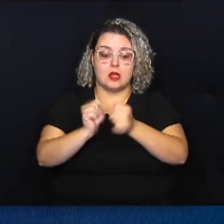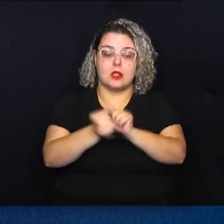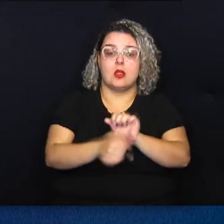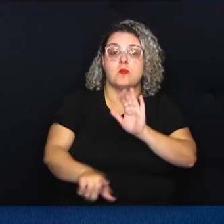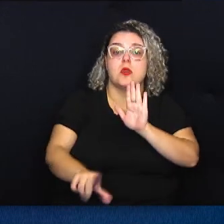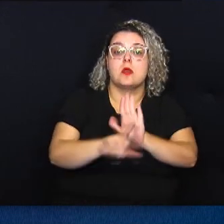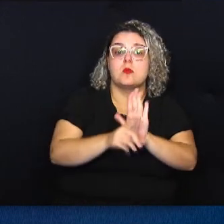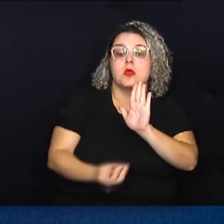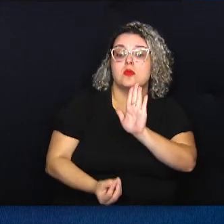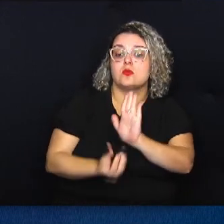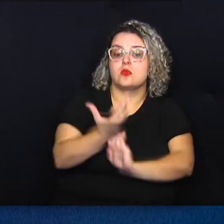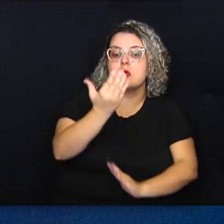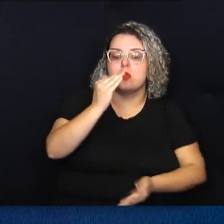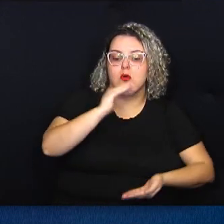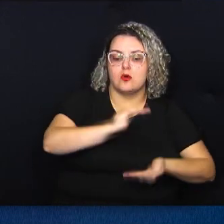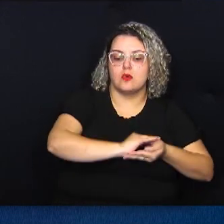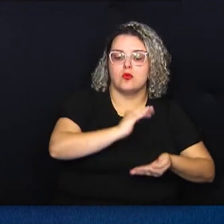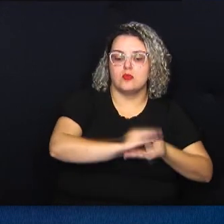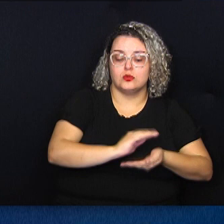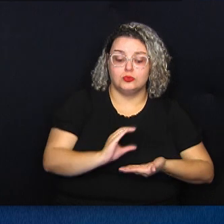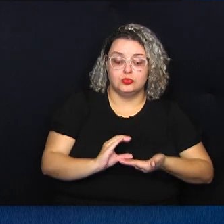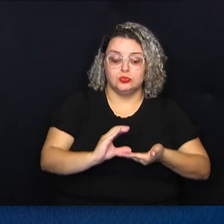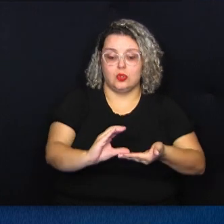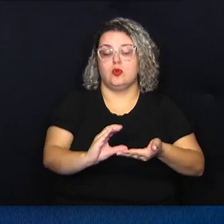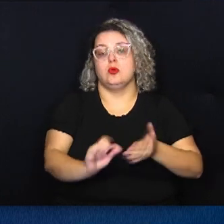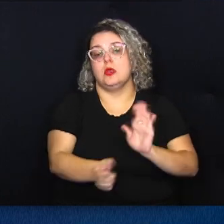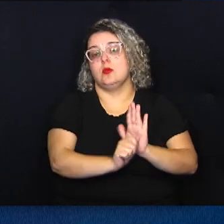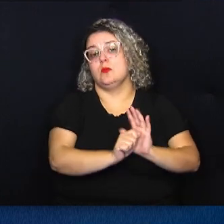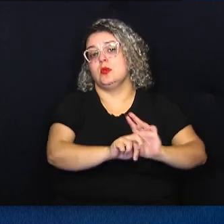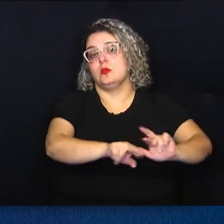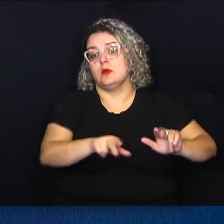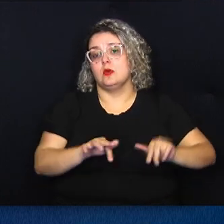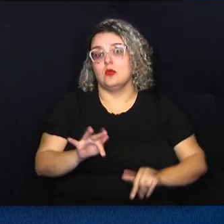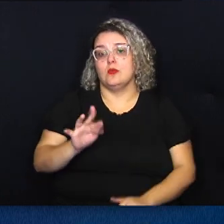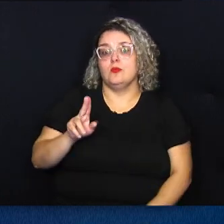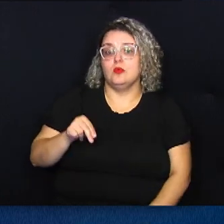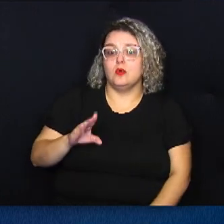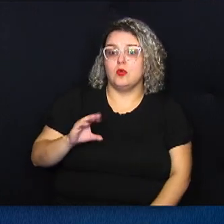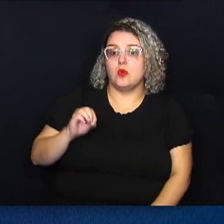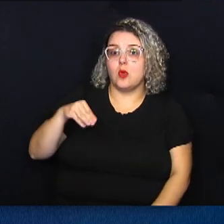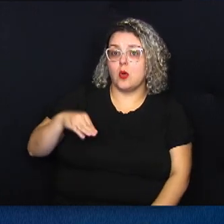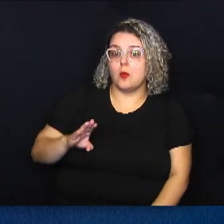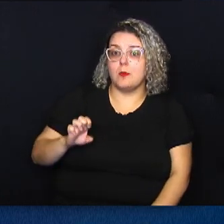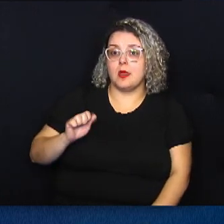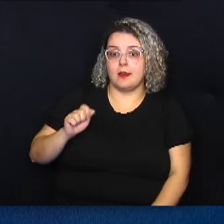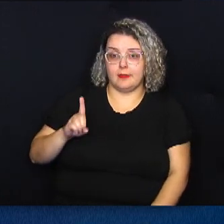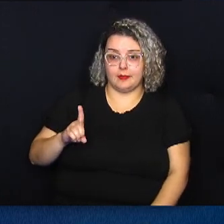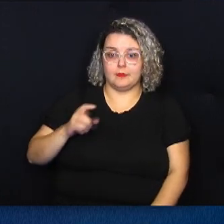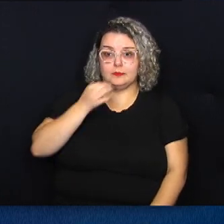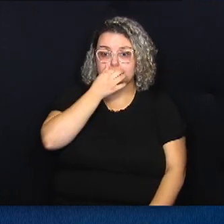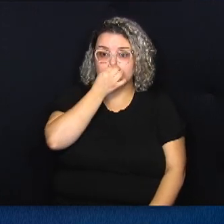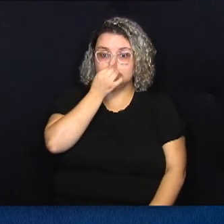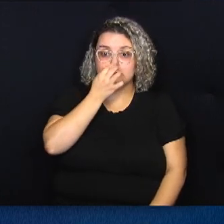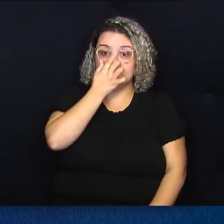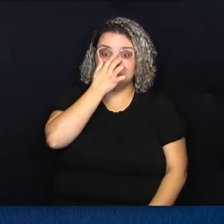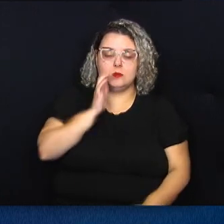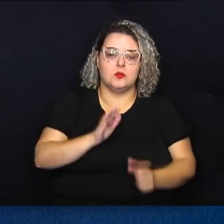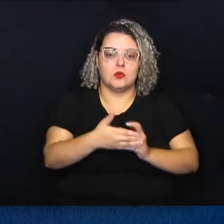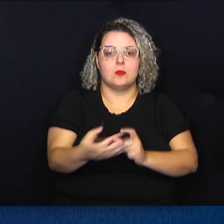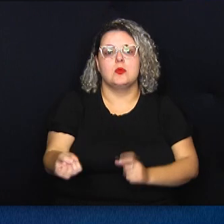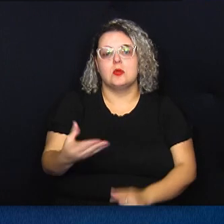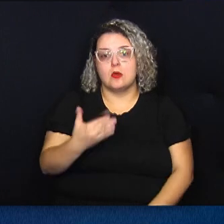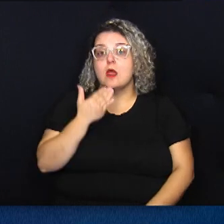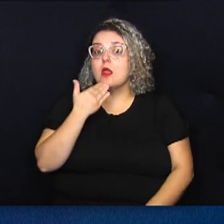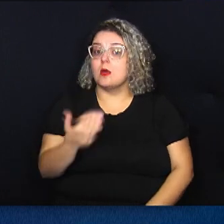que criou o fundo do Conselho Municipal de Entorpecentes, o FUNCOMEM, as novas terminologias, bem como pede